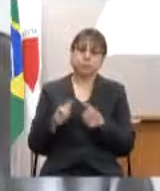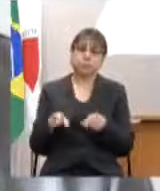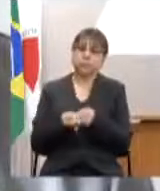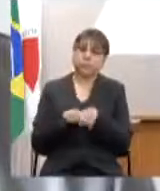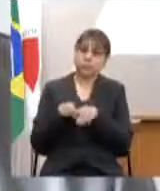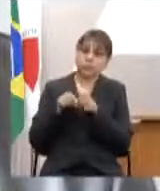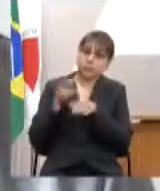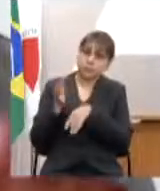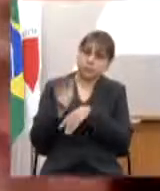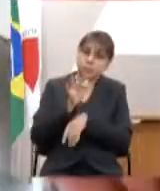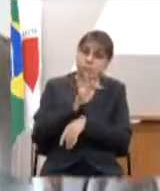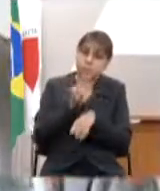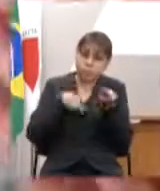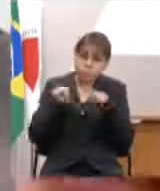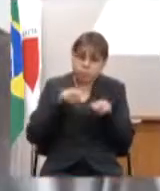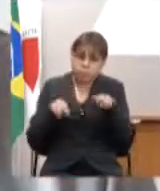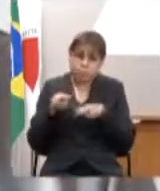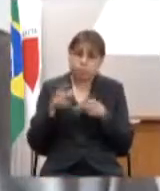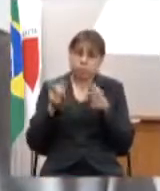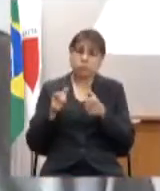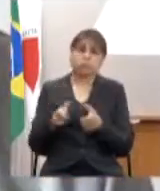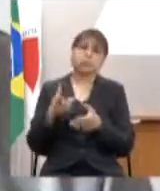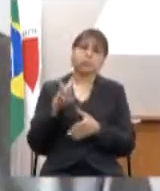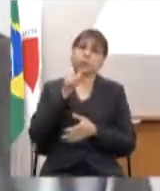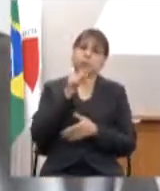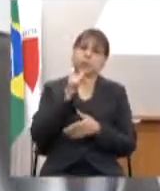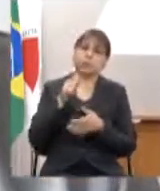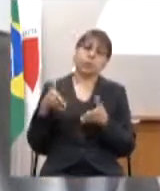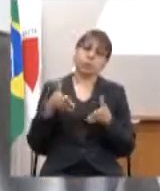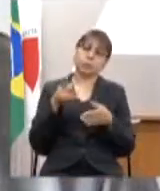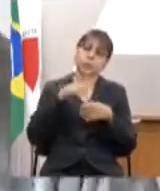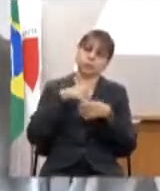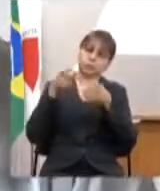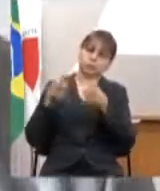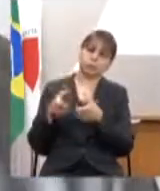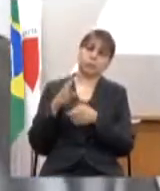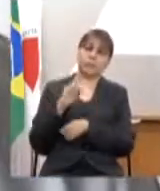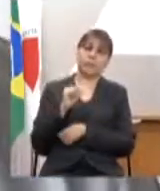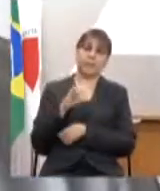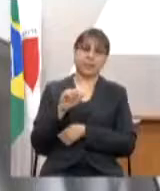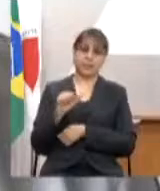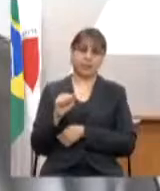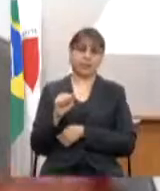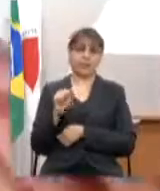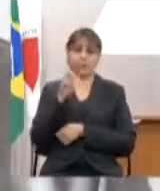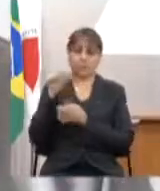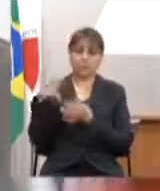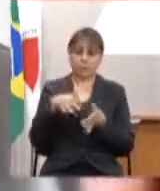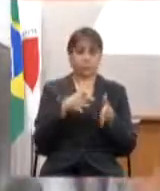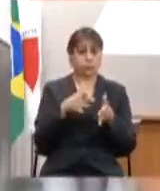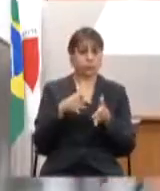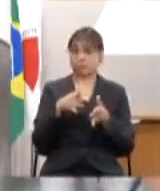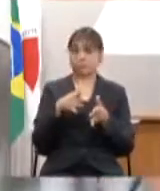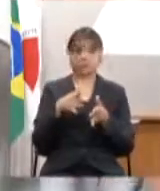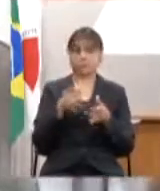fiscalização das autogas de águas concedidas na bacia nenhuma iniciativa sentido foi